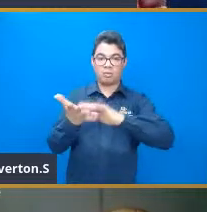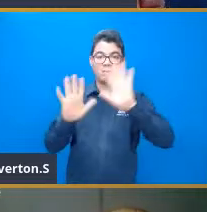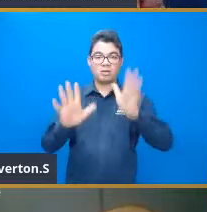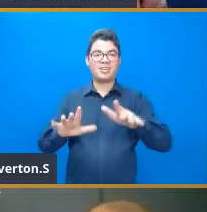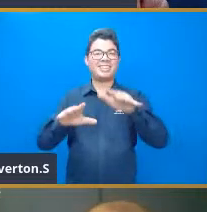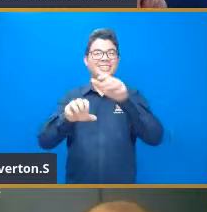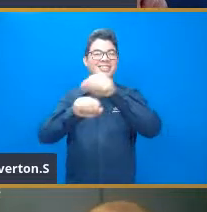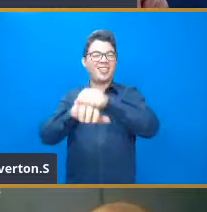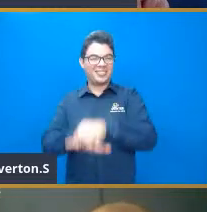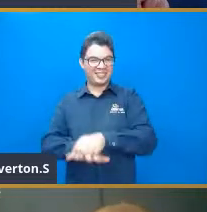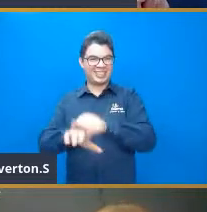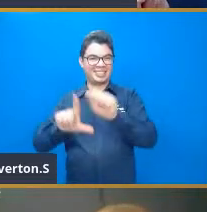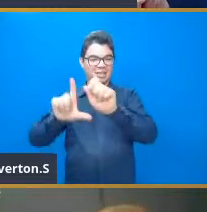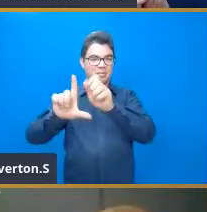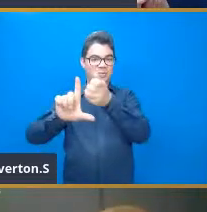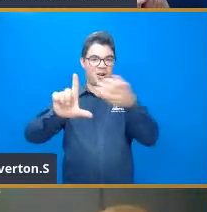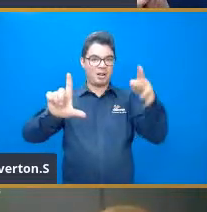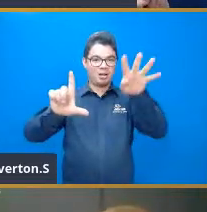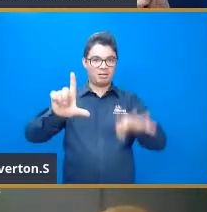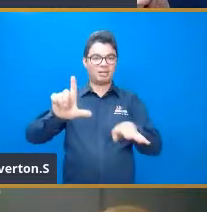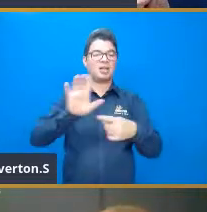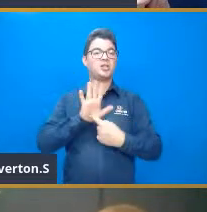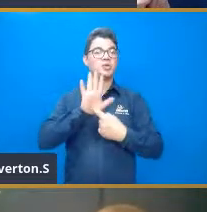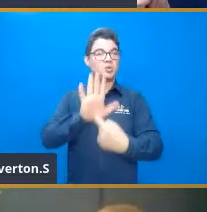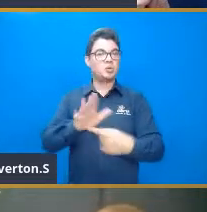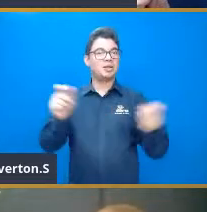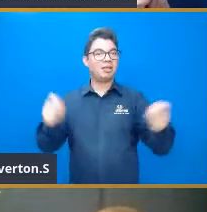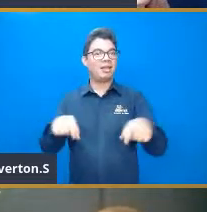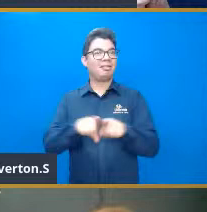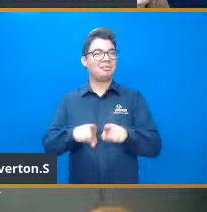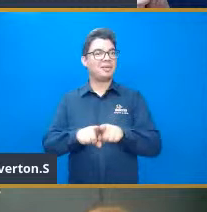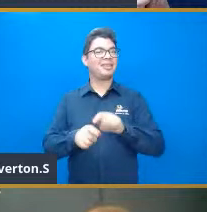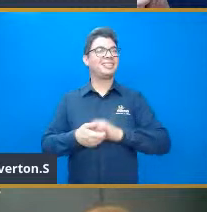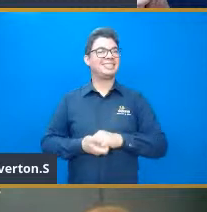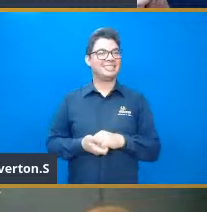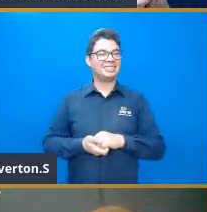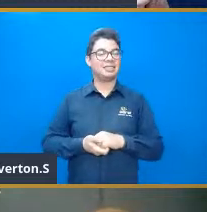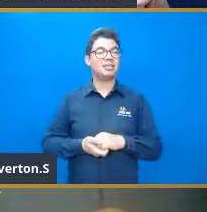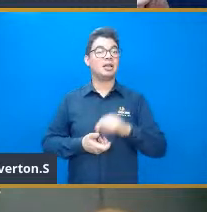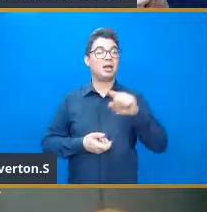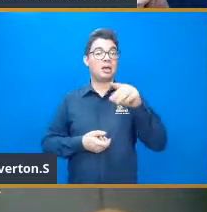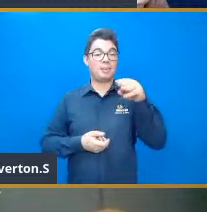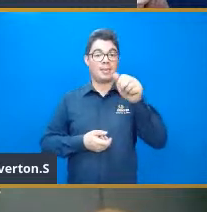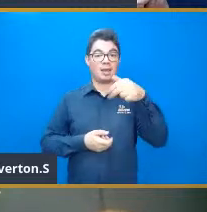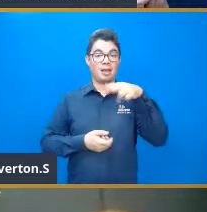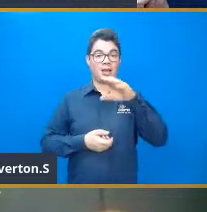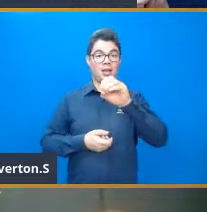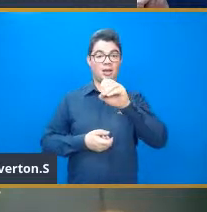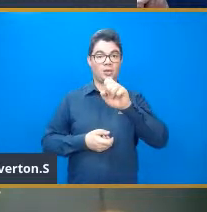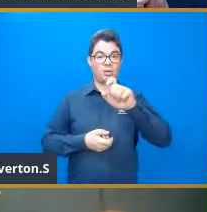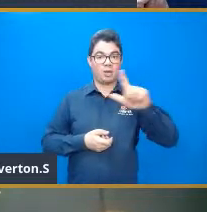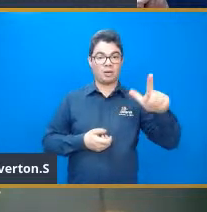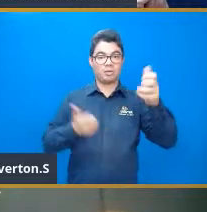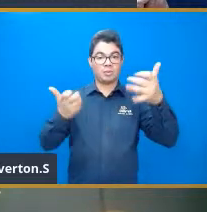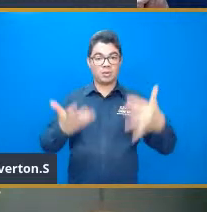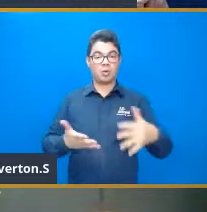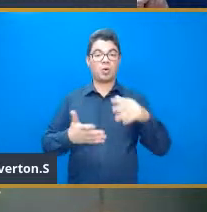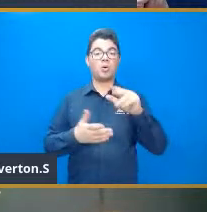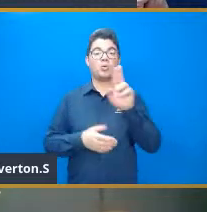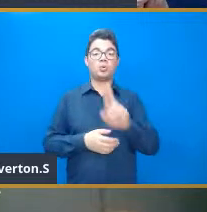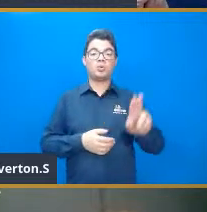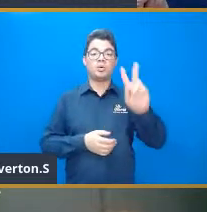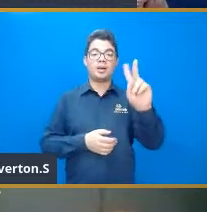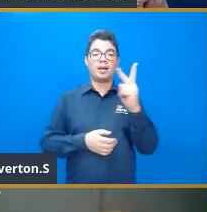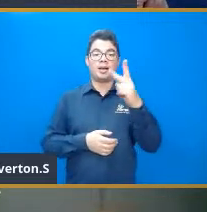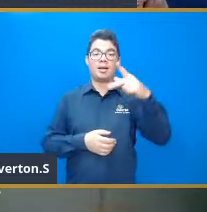calculadora gráfica, né, e daí o Manuel falou, assim, que ele usa uma HP 505, né, daí o Anderson